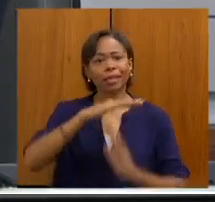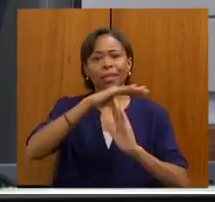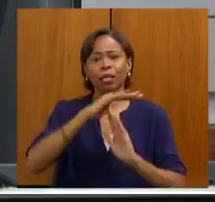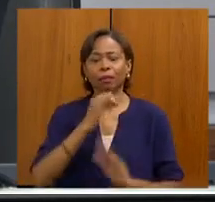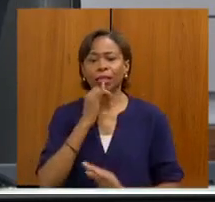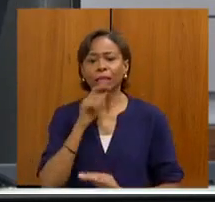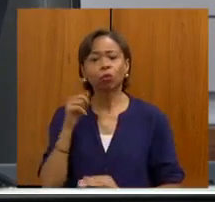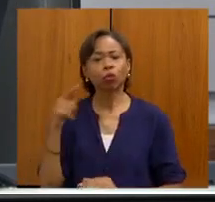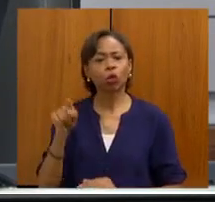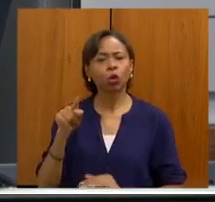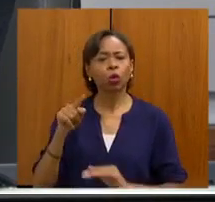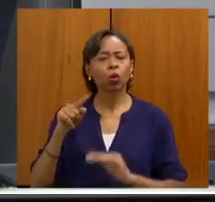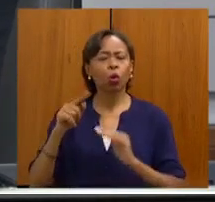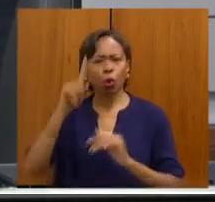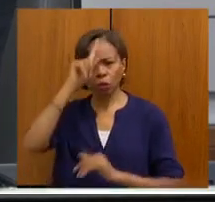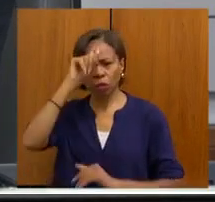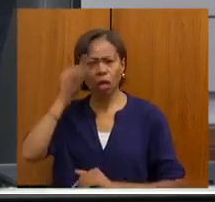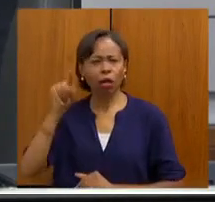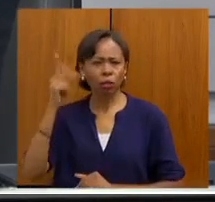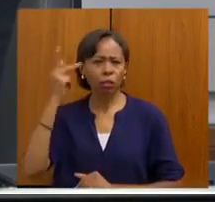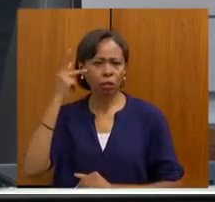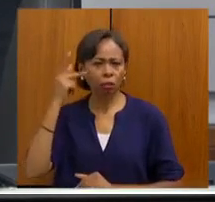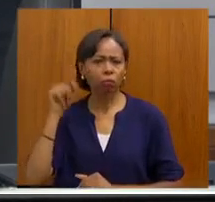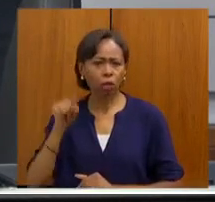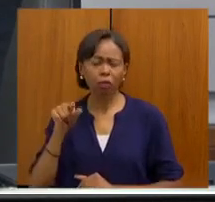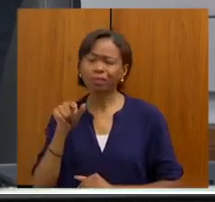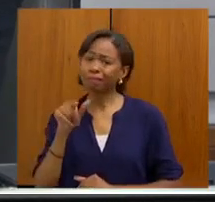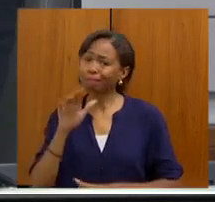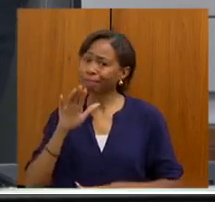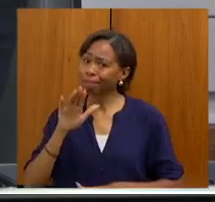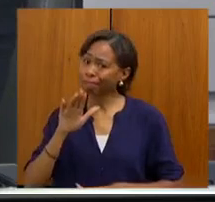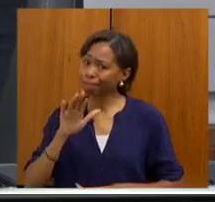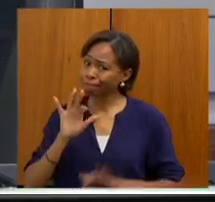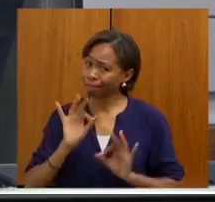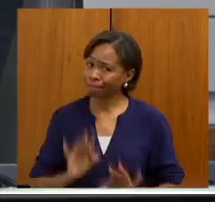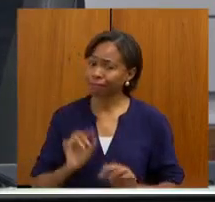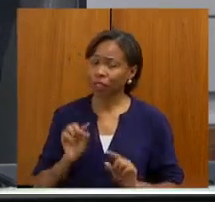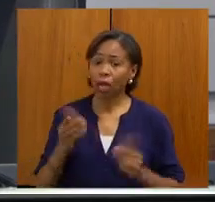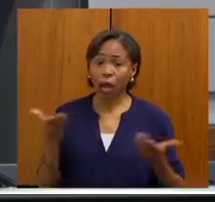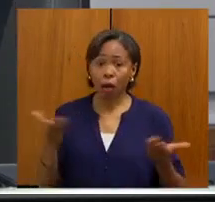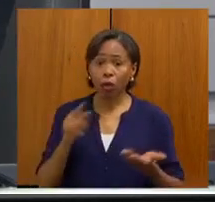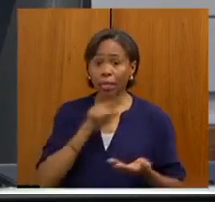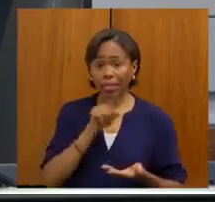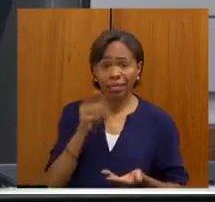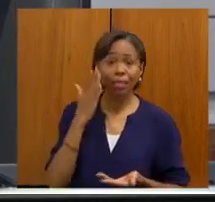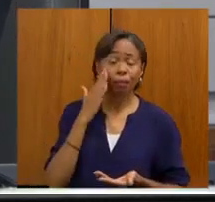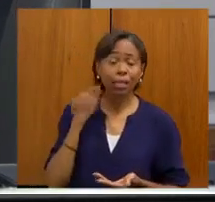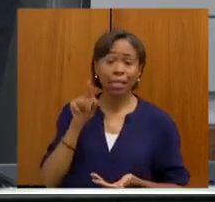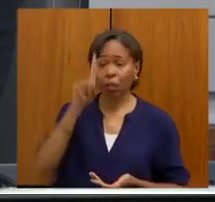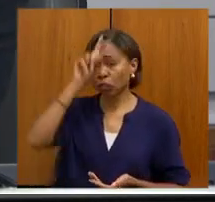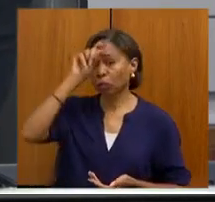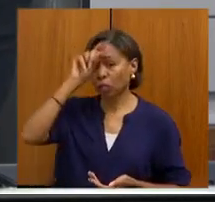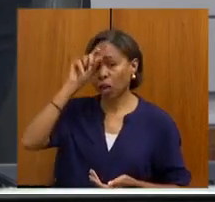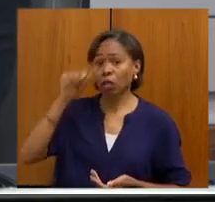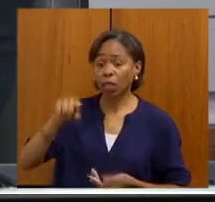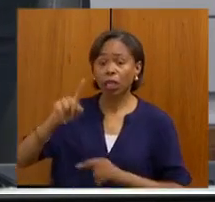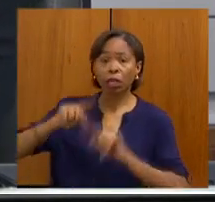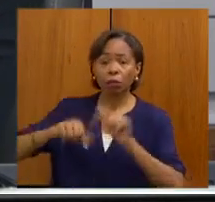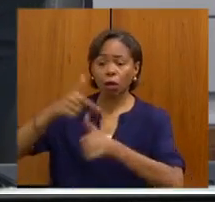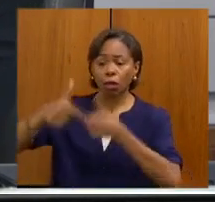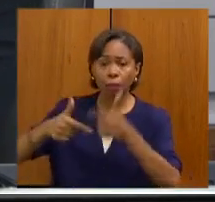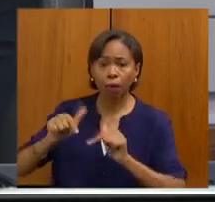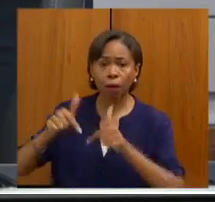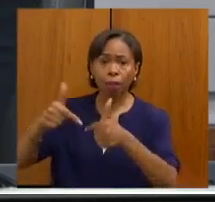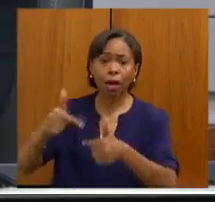hospital, que o senhor trabalha, o Hospital São Paulo, provavelmente, eles sabendo agora que tudo que ele produzir vai receber uma tabela diferenciada,